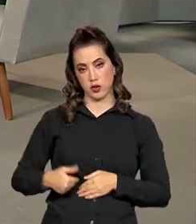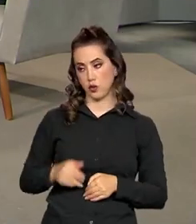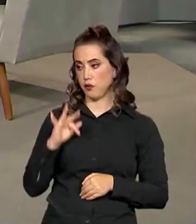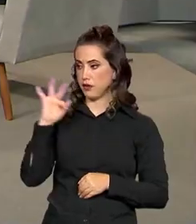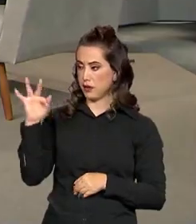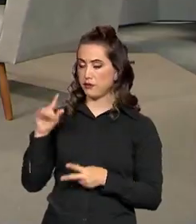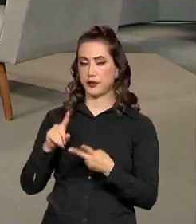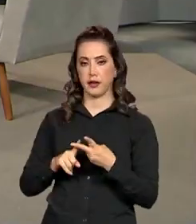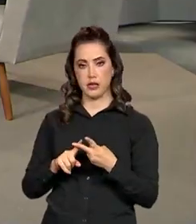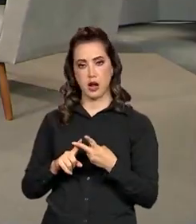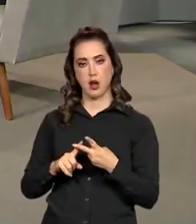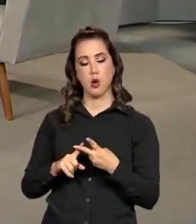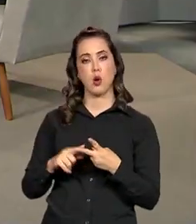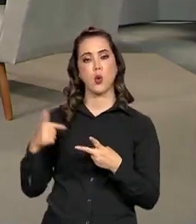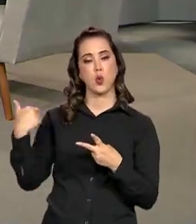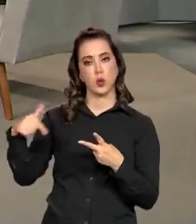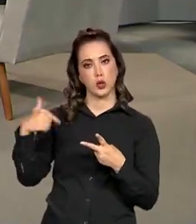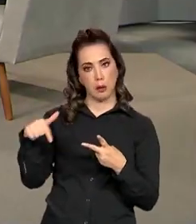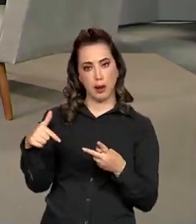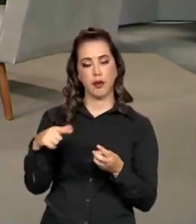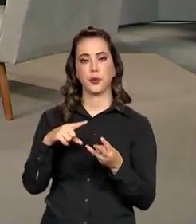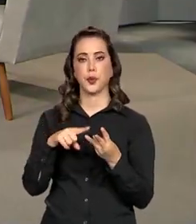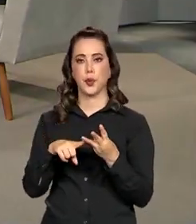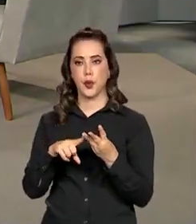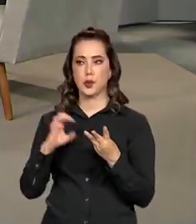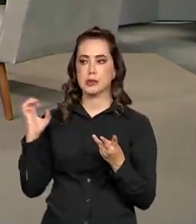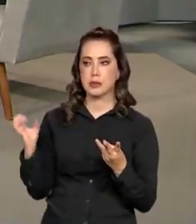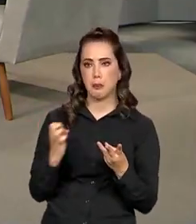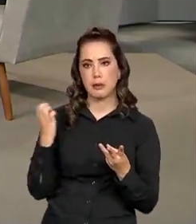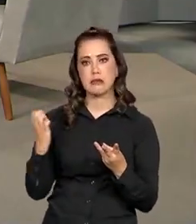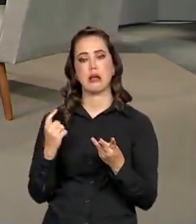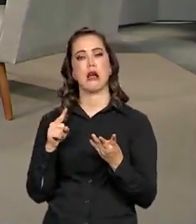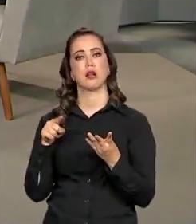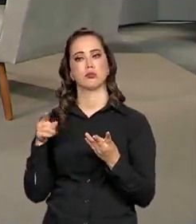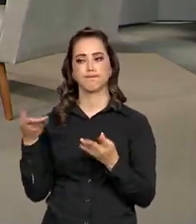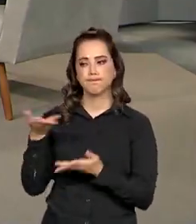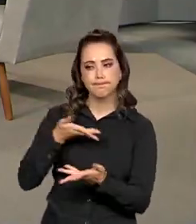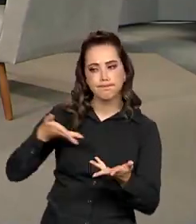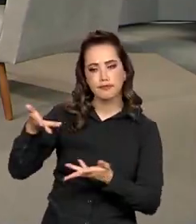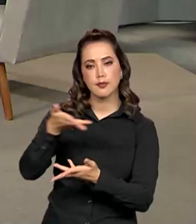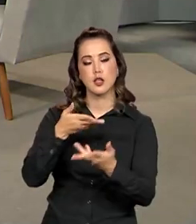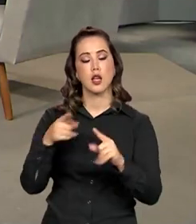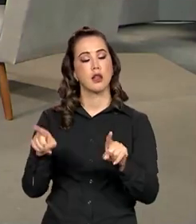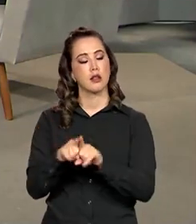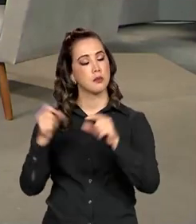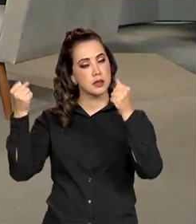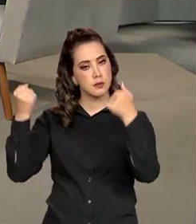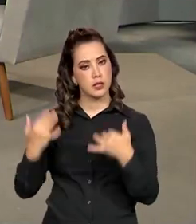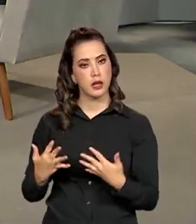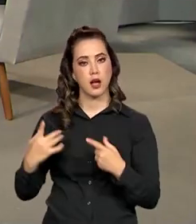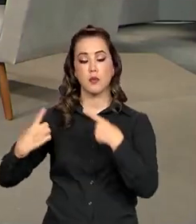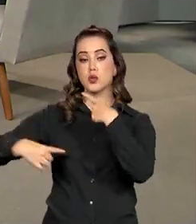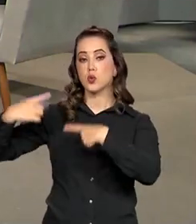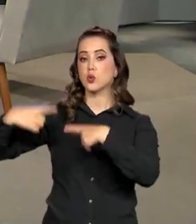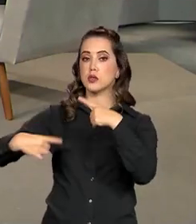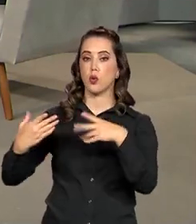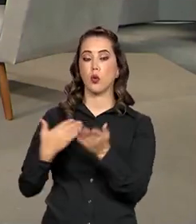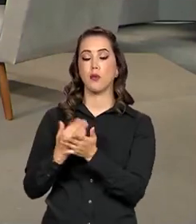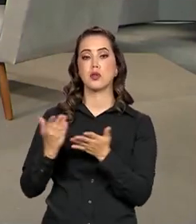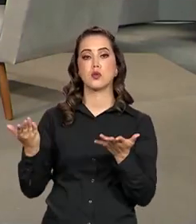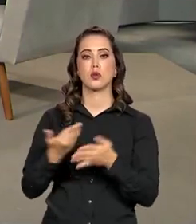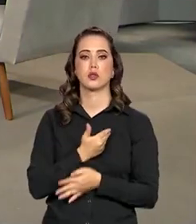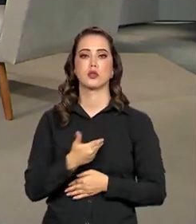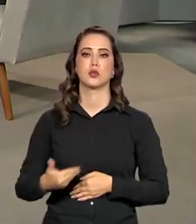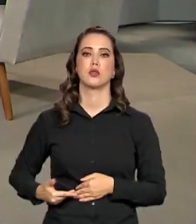trabalhadores e empresários, falamos agora das lojas americanas. Eu queria falar com o senhor também de uma discussão que está sendo colocada em prática no